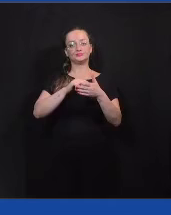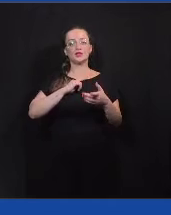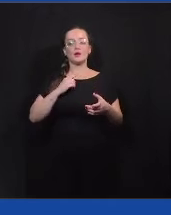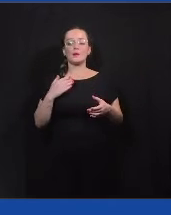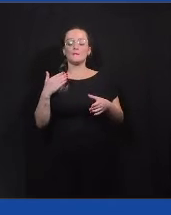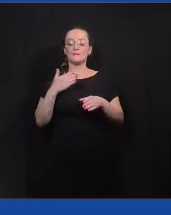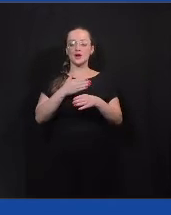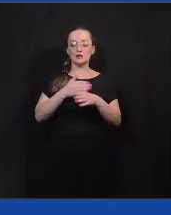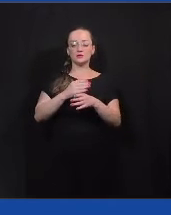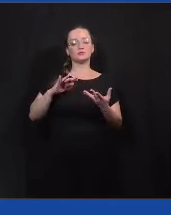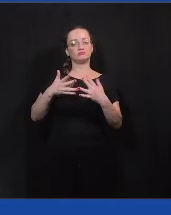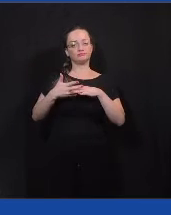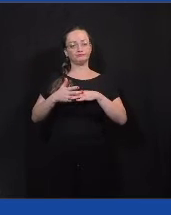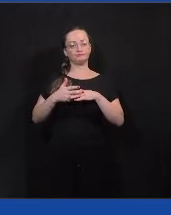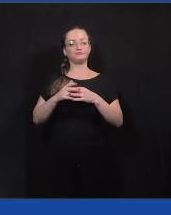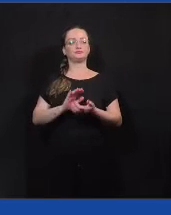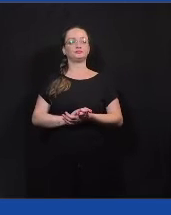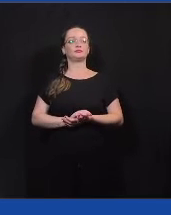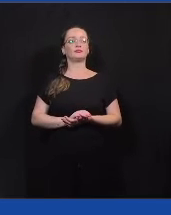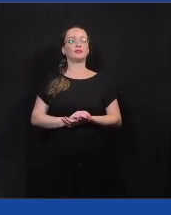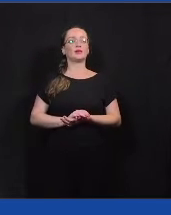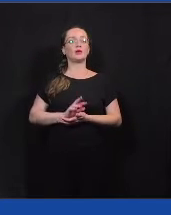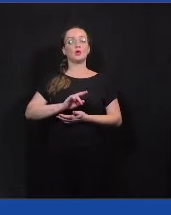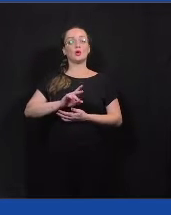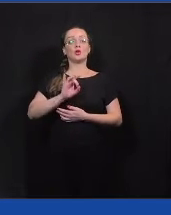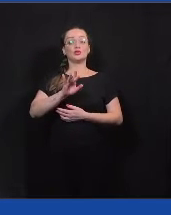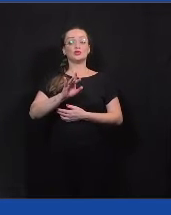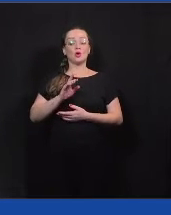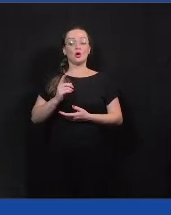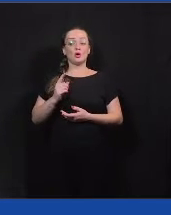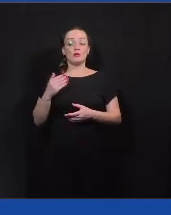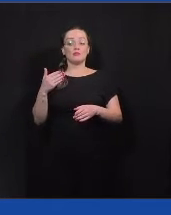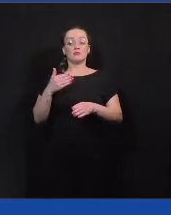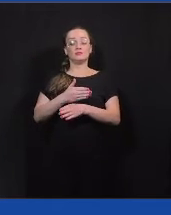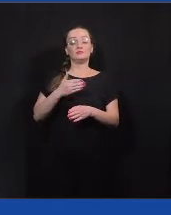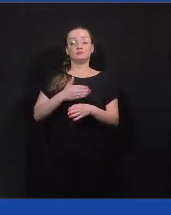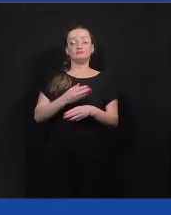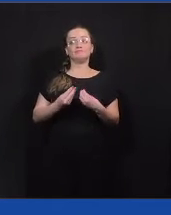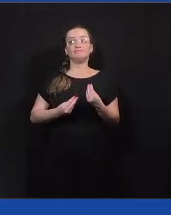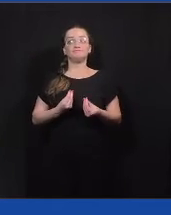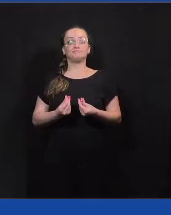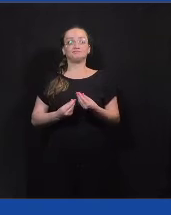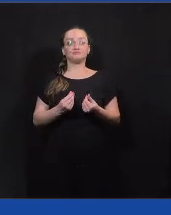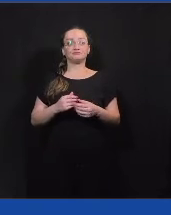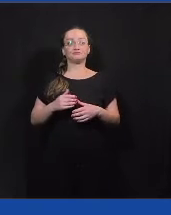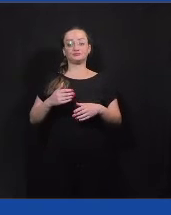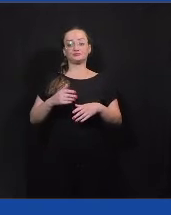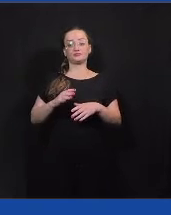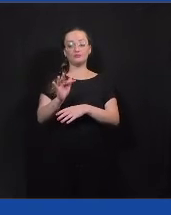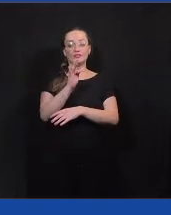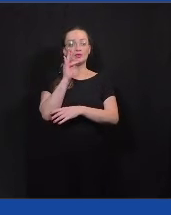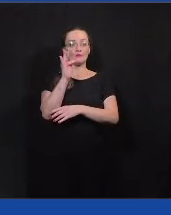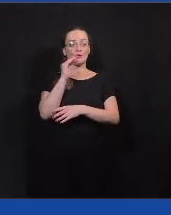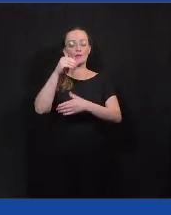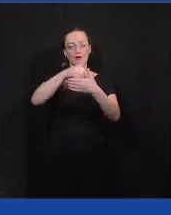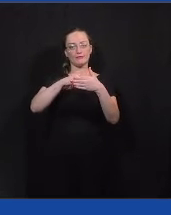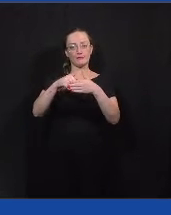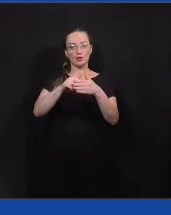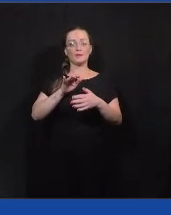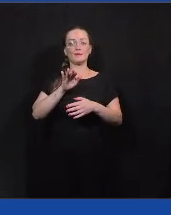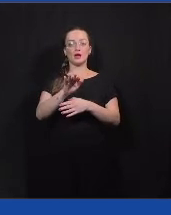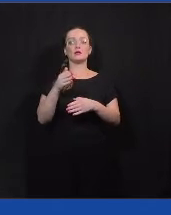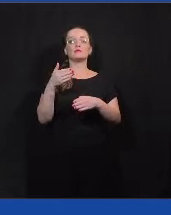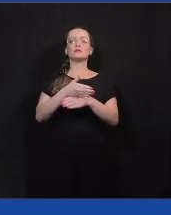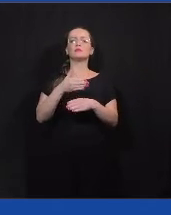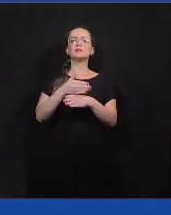do cidadão nas eleições. E não só um engajamento formal, de voto, uma participação formal,